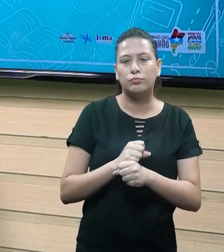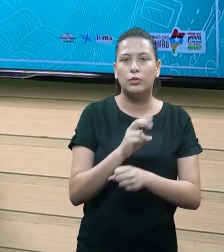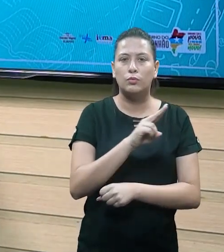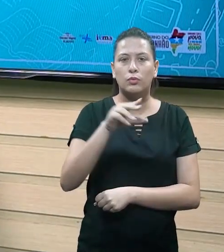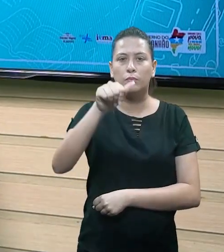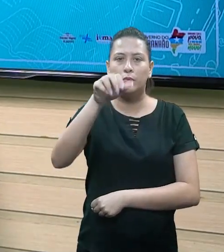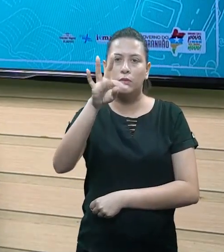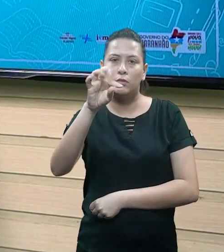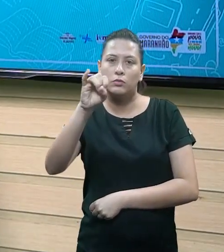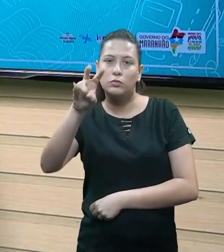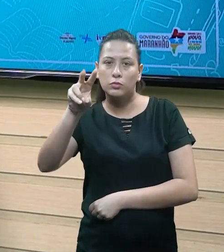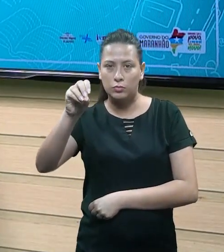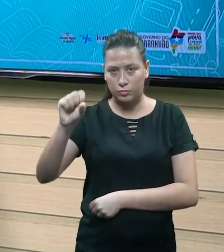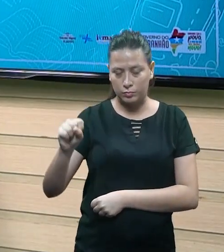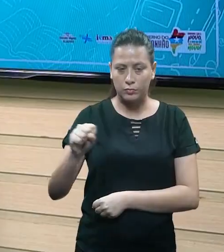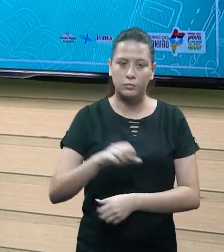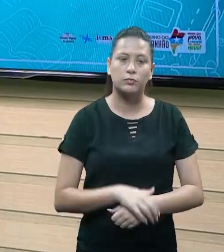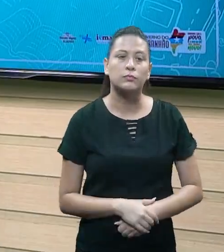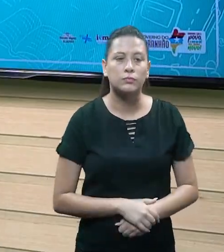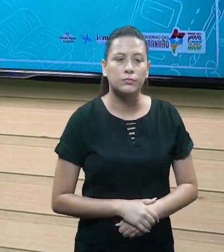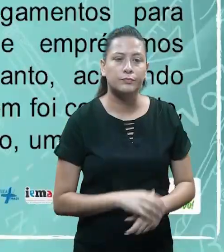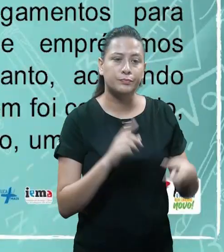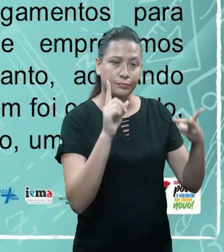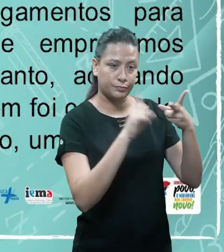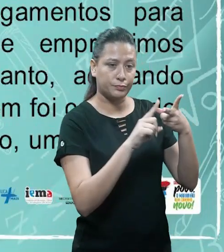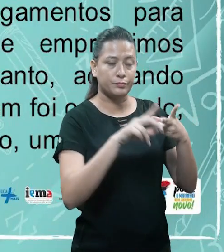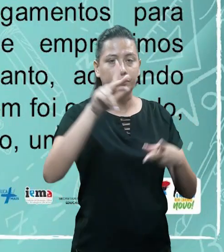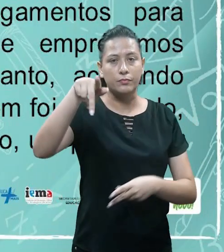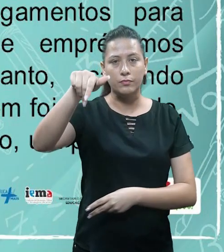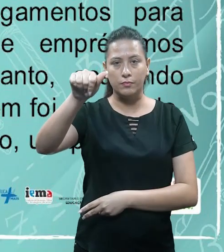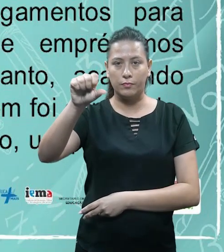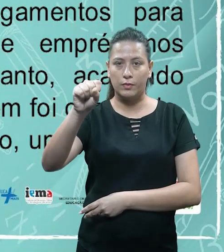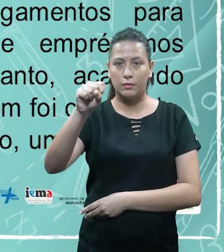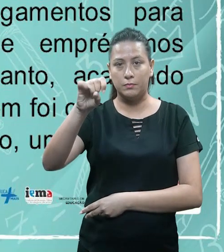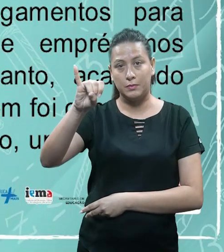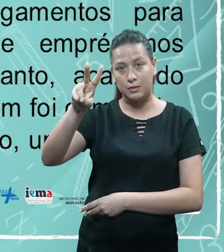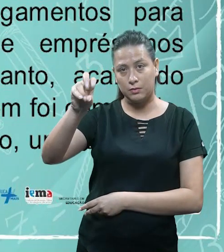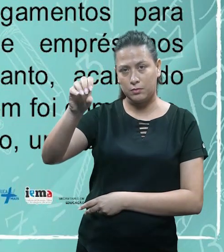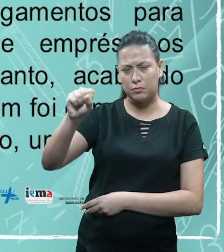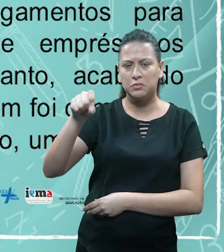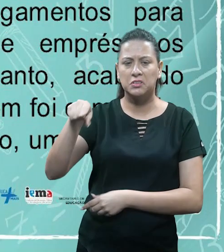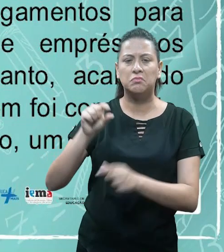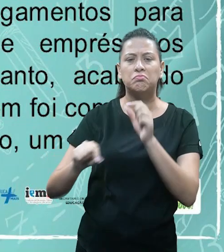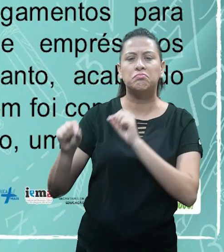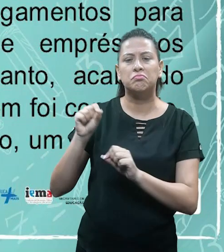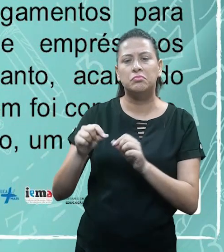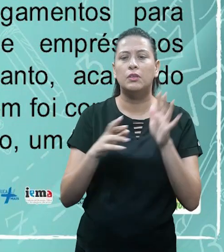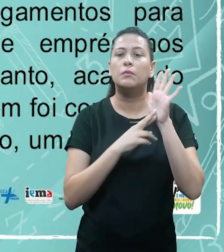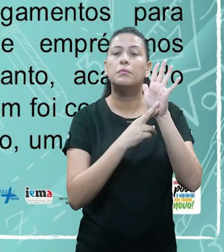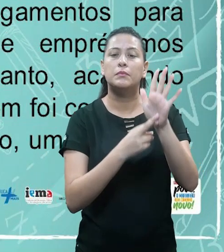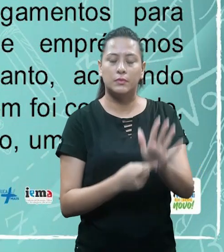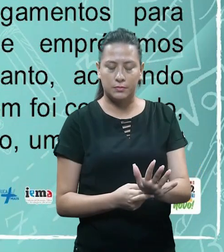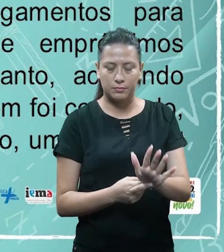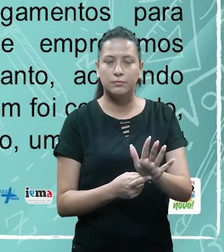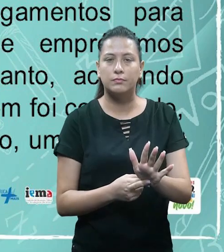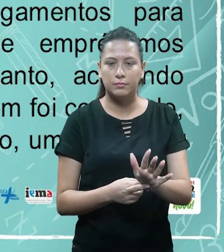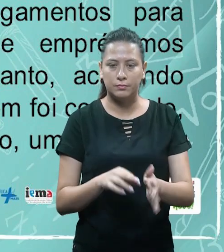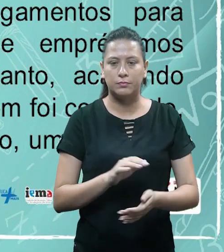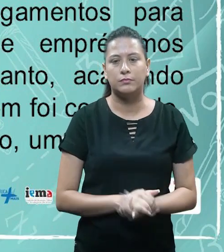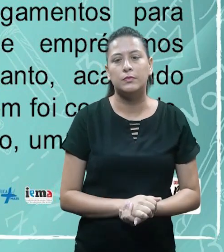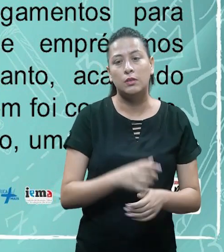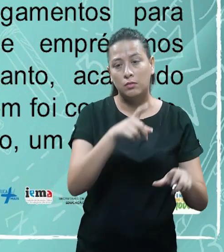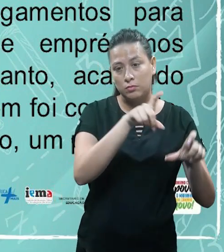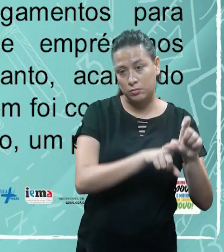ativos, que é um dos quatro grandes grupos do plano de contas. Próximo, os passivos. Diz o que? Os passivos